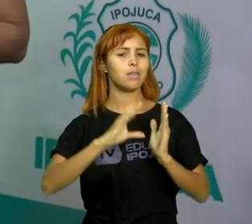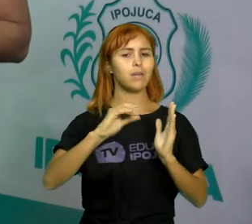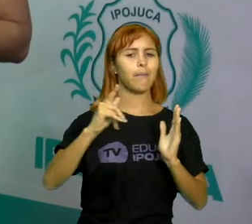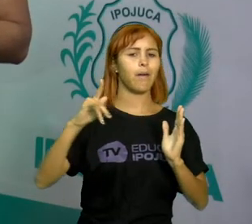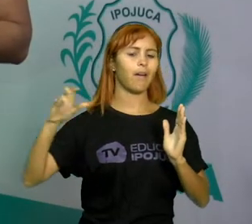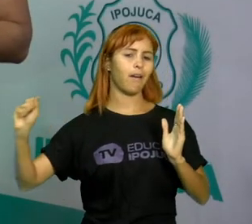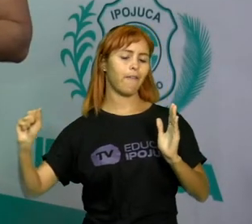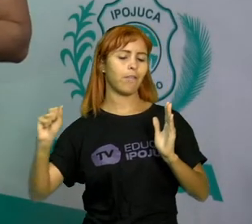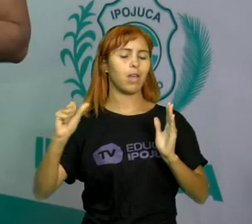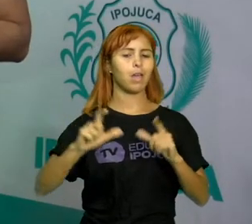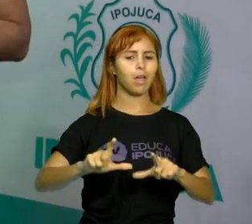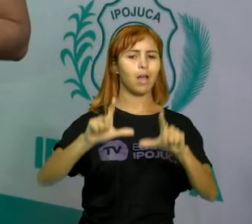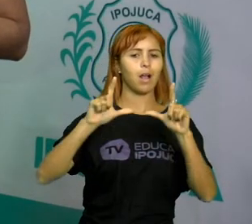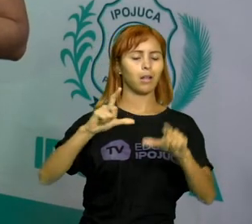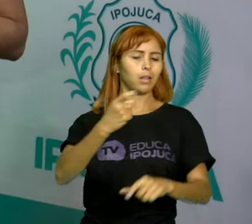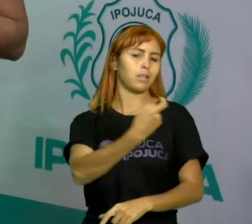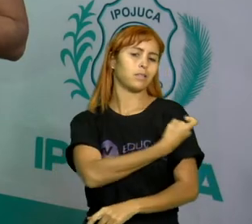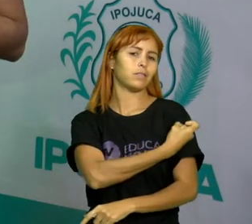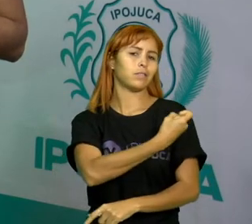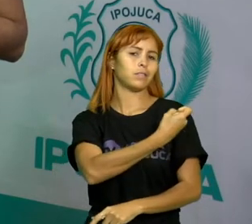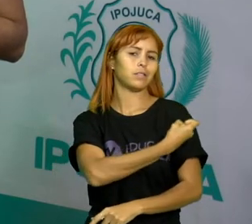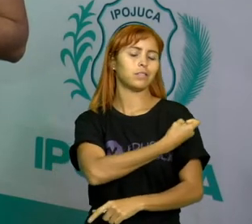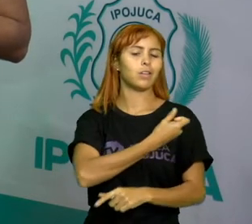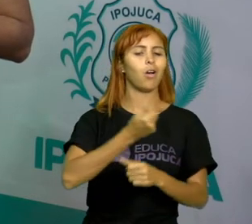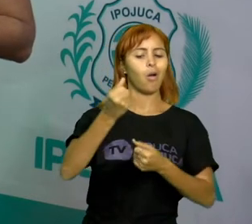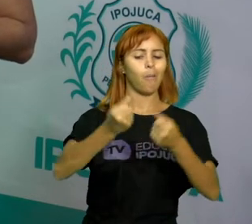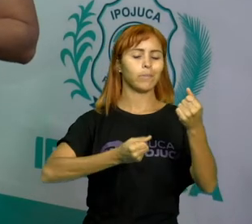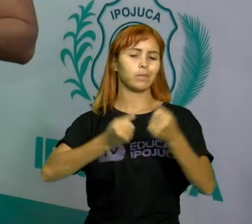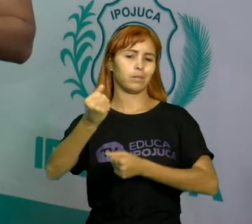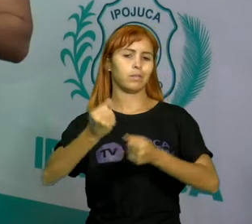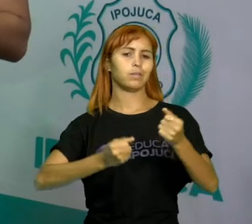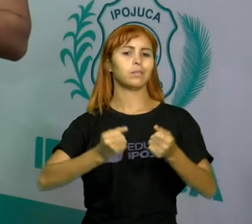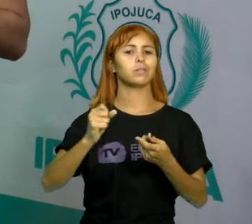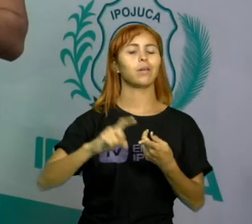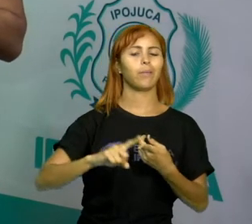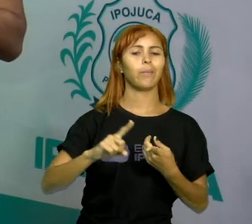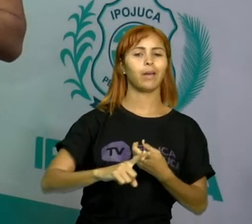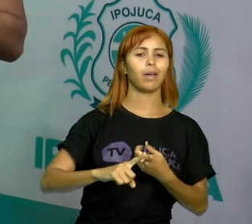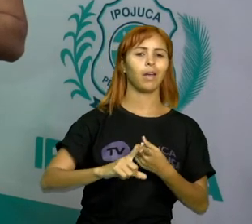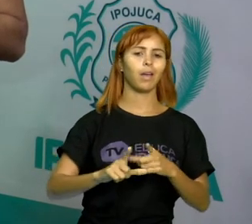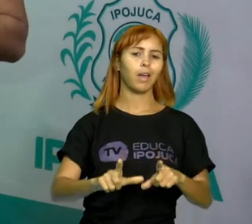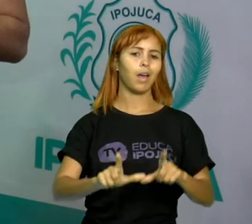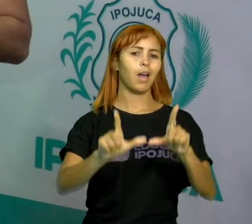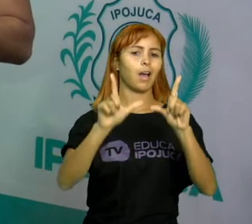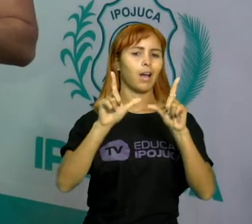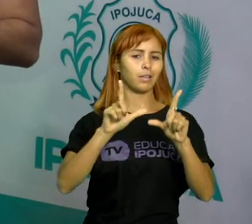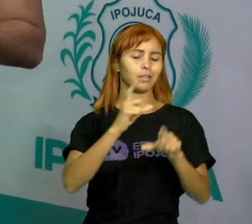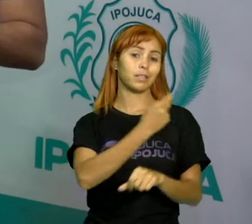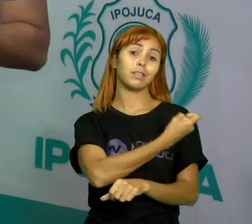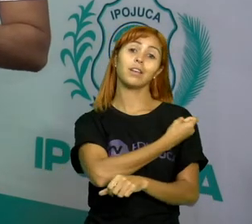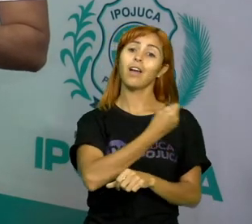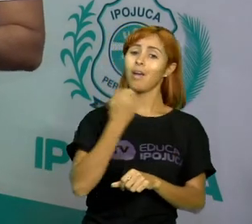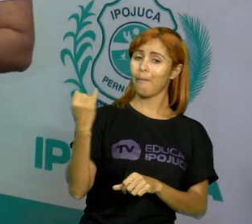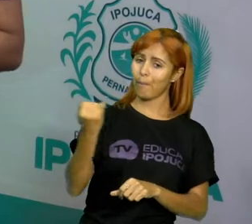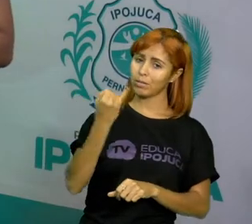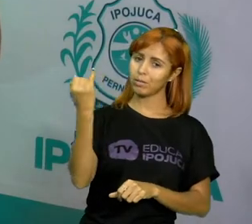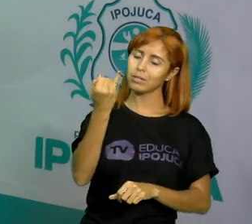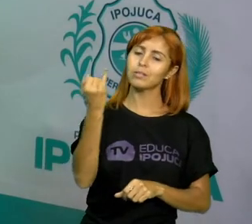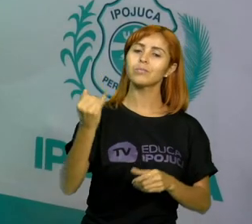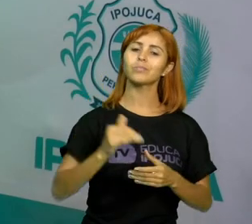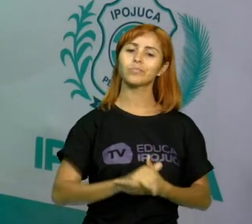CPF, carteira nacional de habilitação, CNH, carteira de vacinação também é importante,